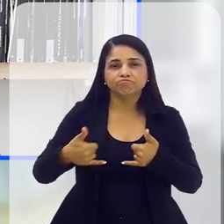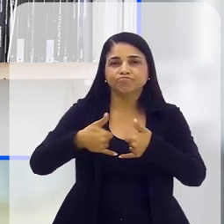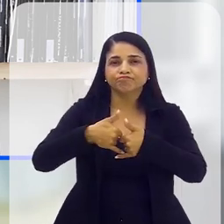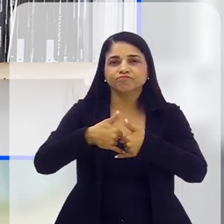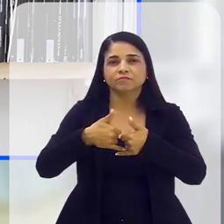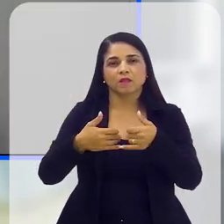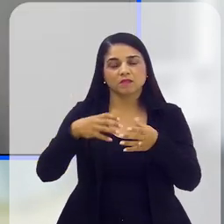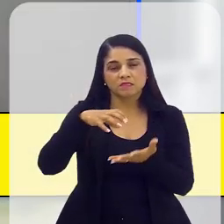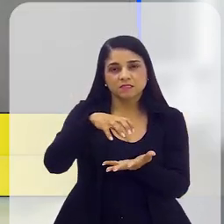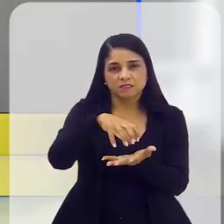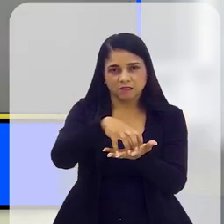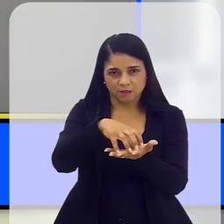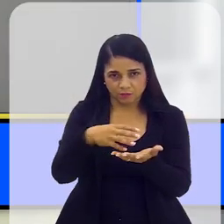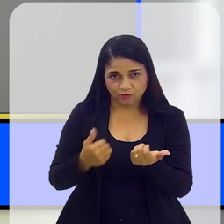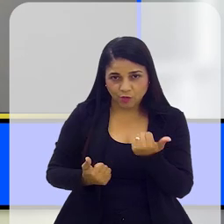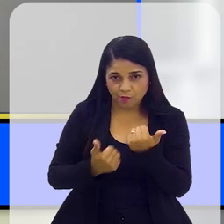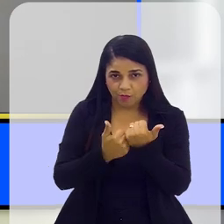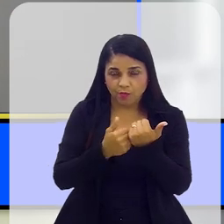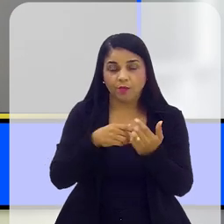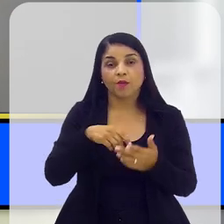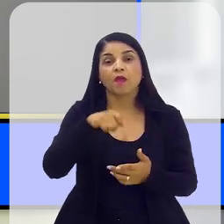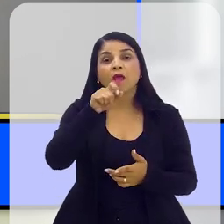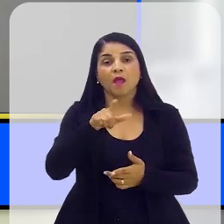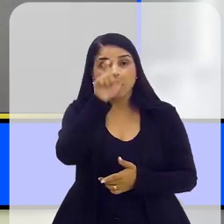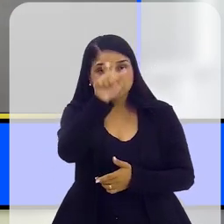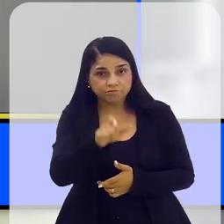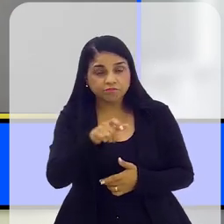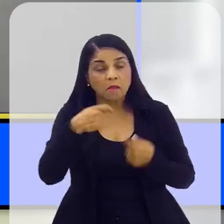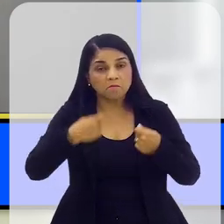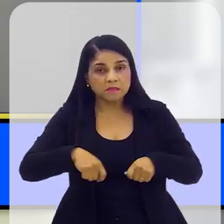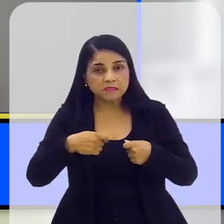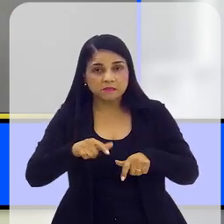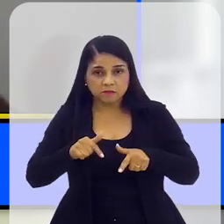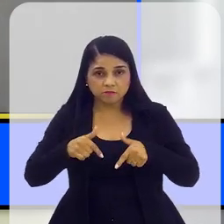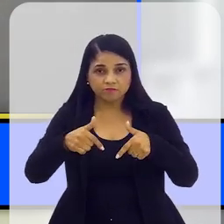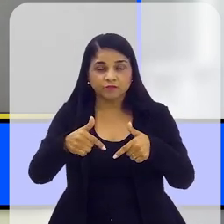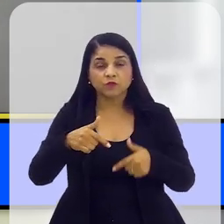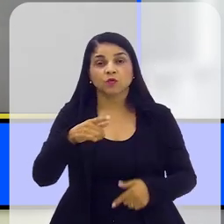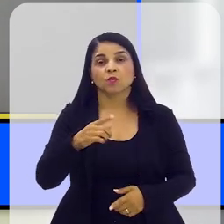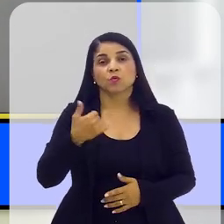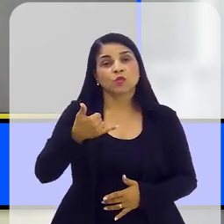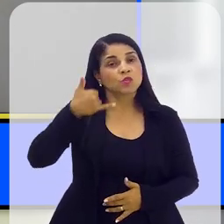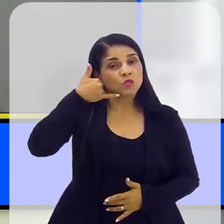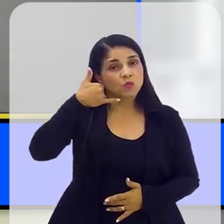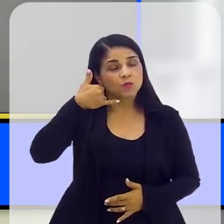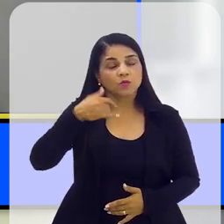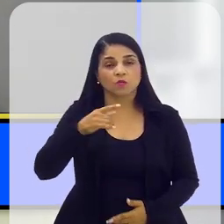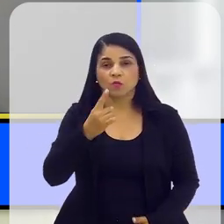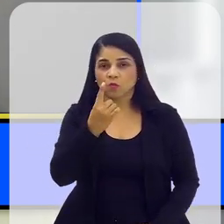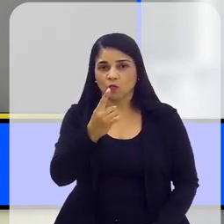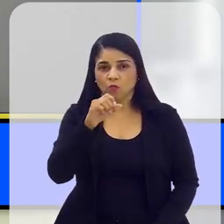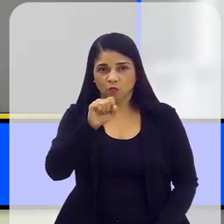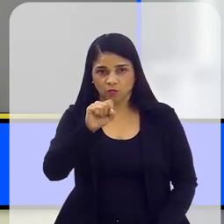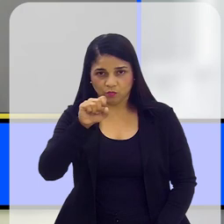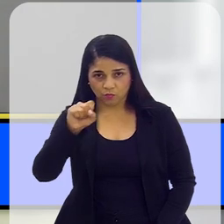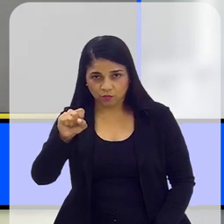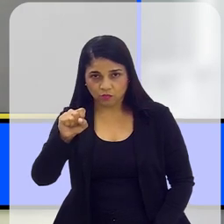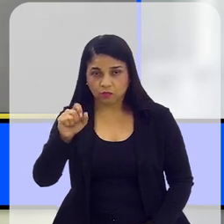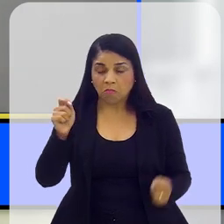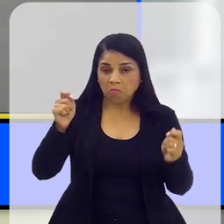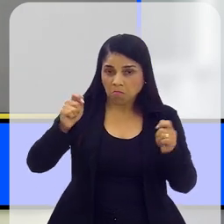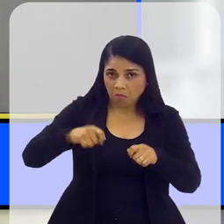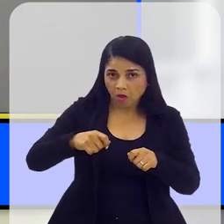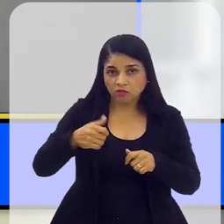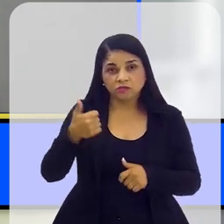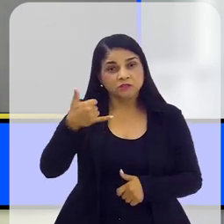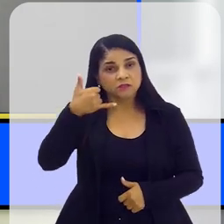Vida? Isso. Alguém que precise do nosso serviço, acessa pelo número 188. É uma ligação que pode ser feita ou